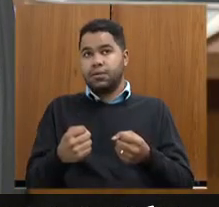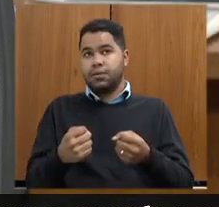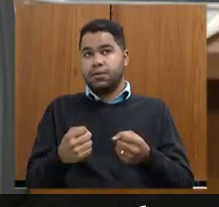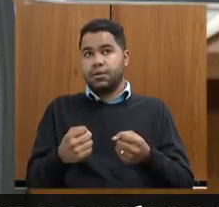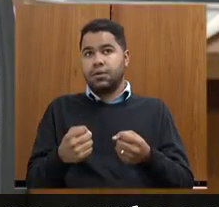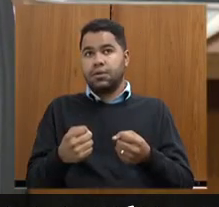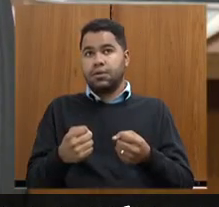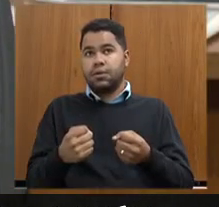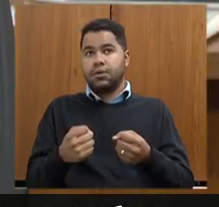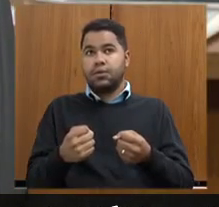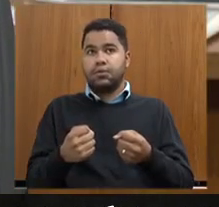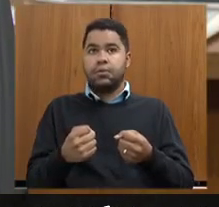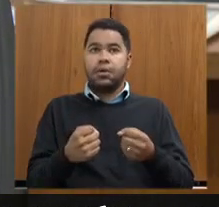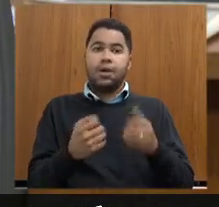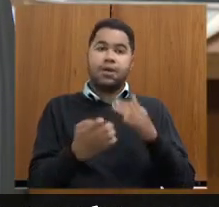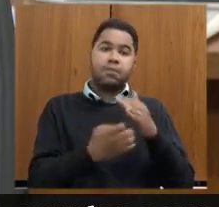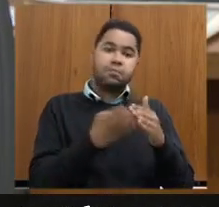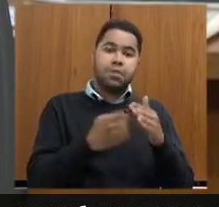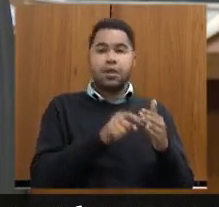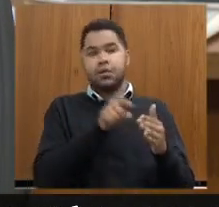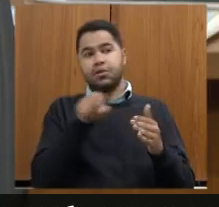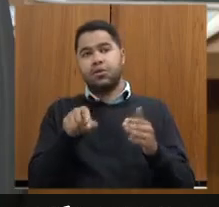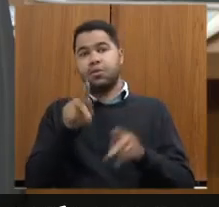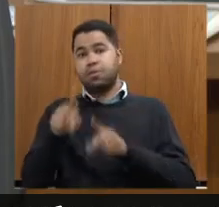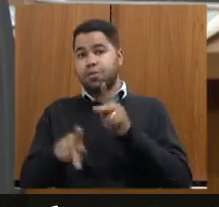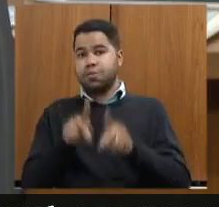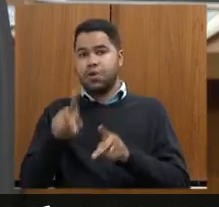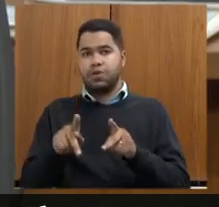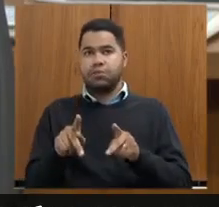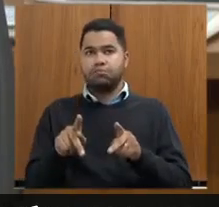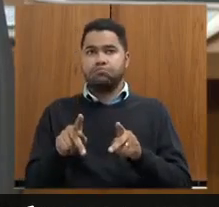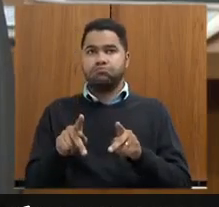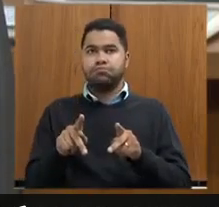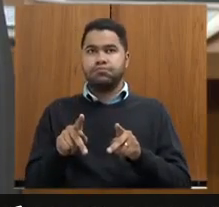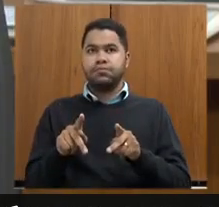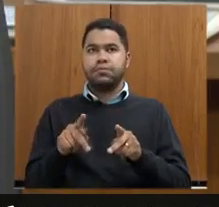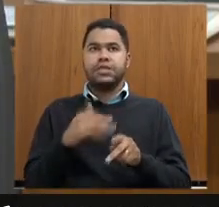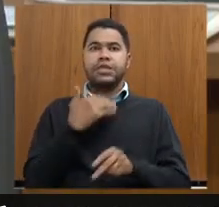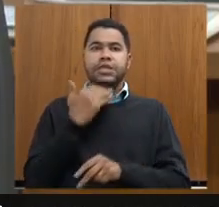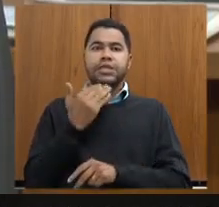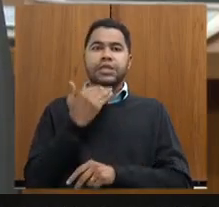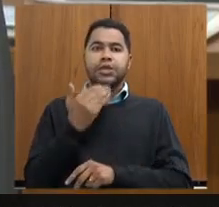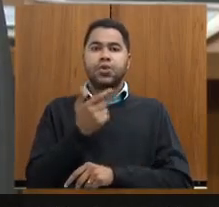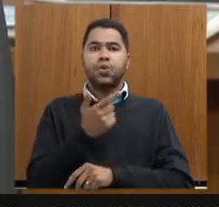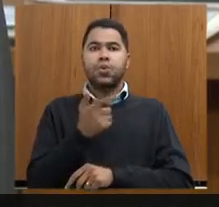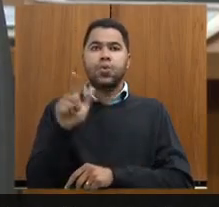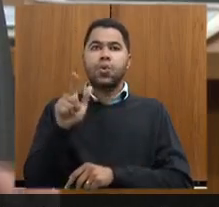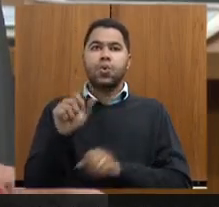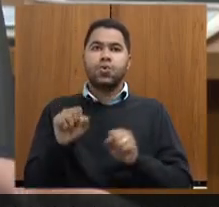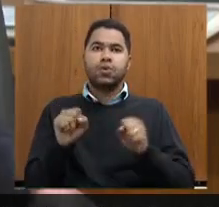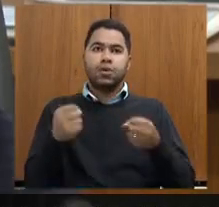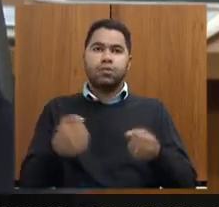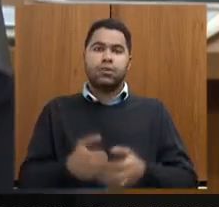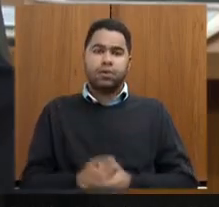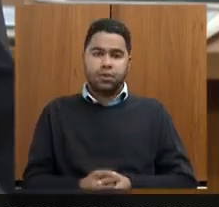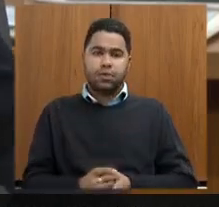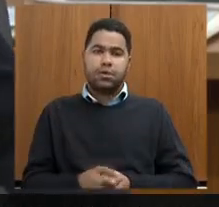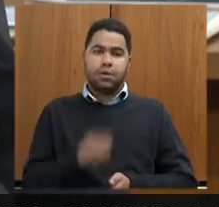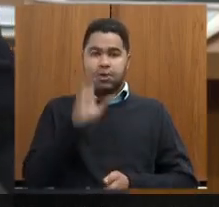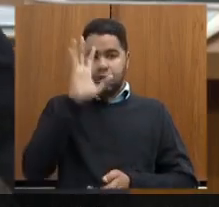presas ou se defende população não tem que ninguém dizer o que o outro defende eu acho que